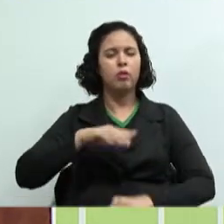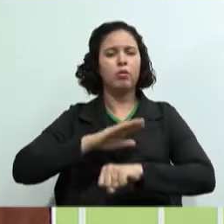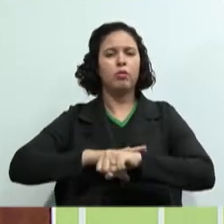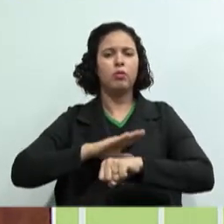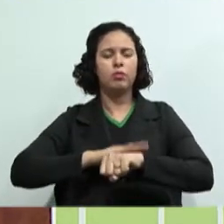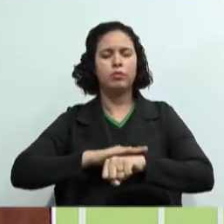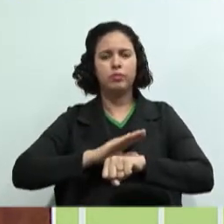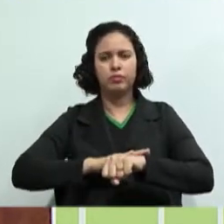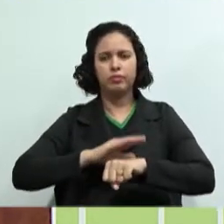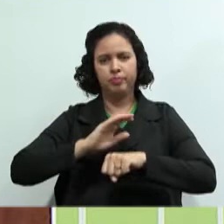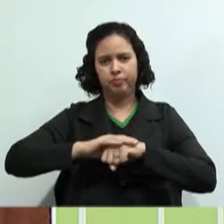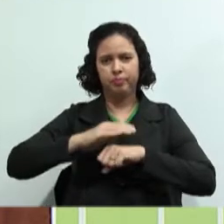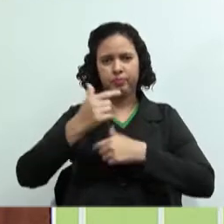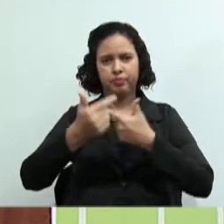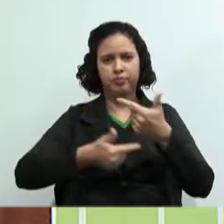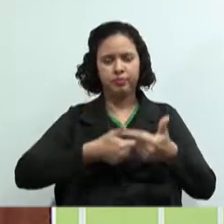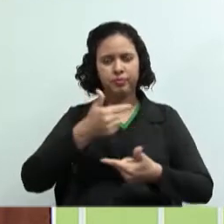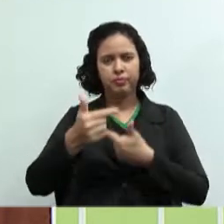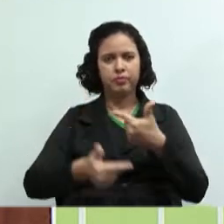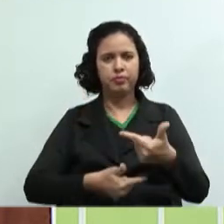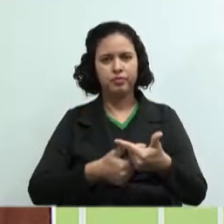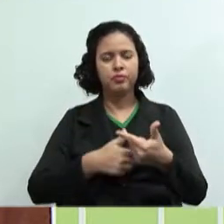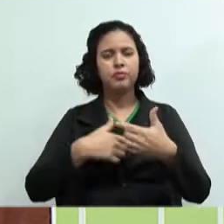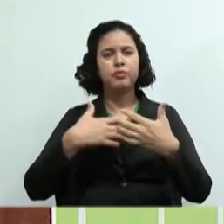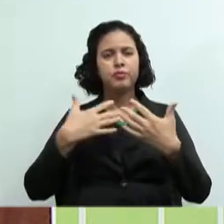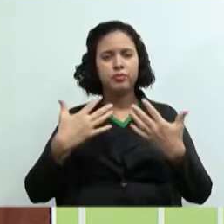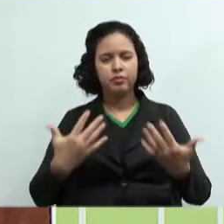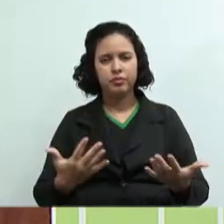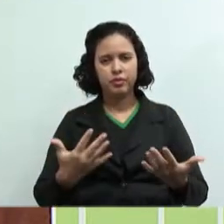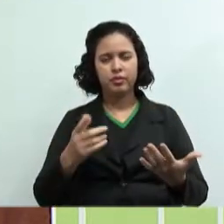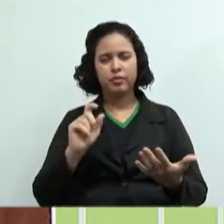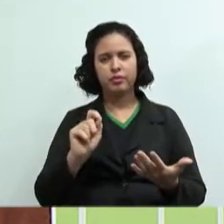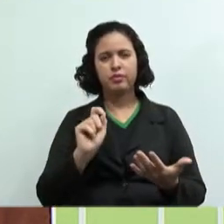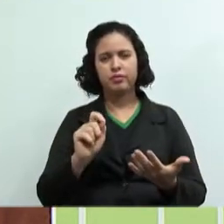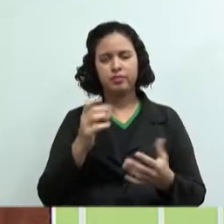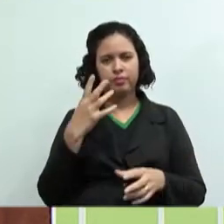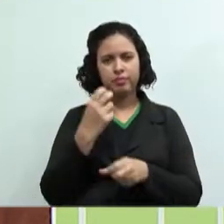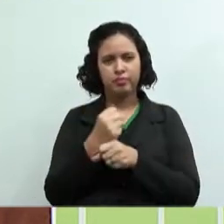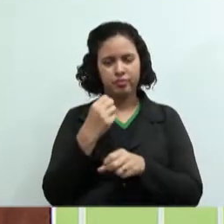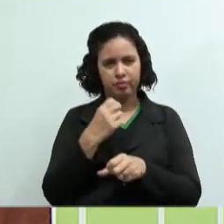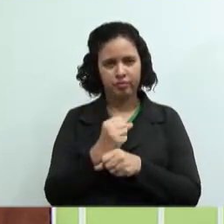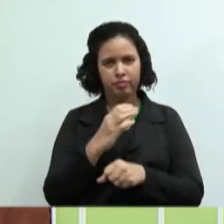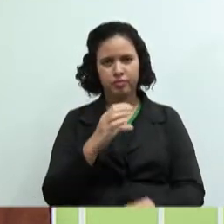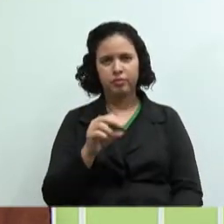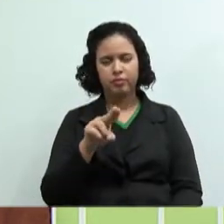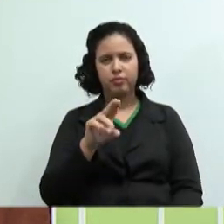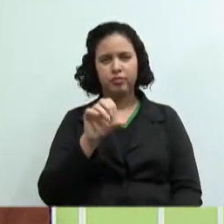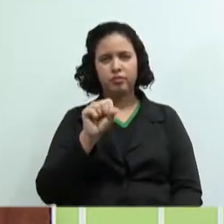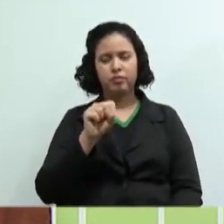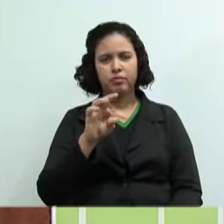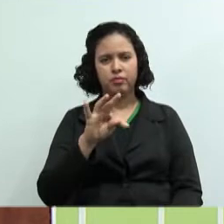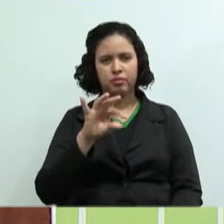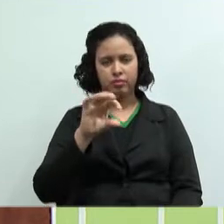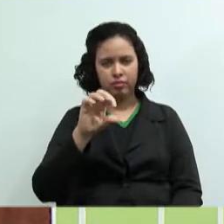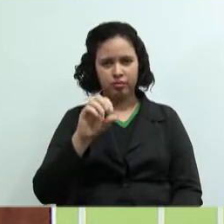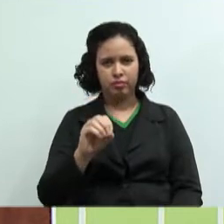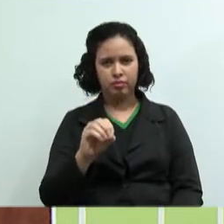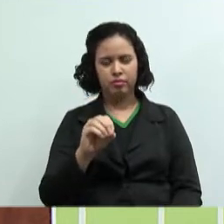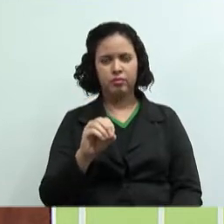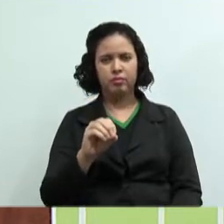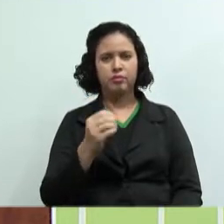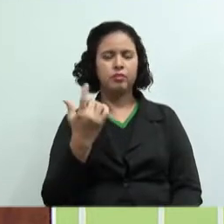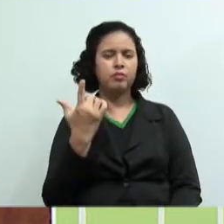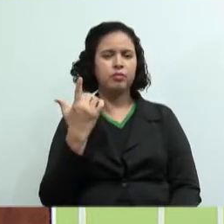de mão de obra? Então a contabilidade de custos, ela vem ajudar nisso aí. Identificar o quê? Fazer um